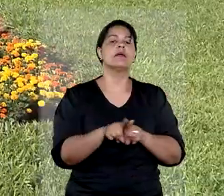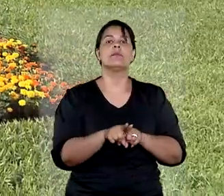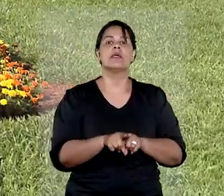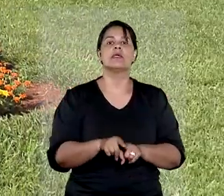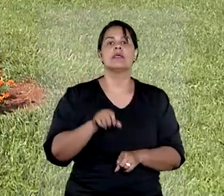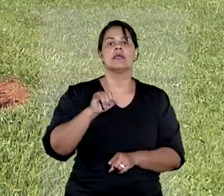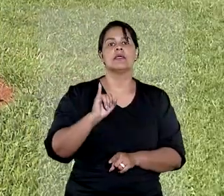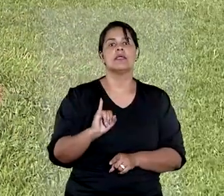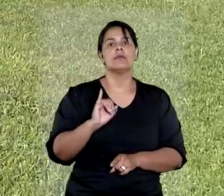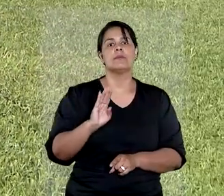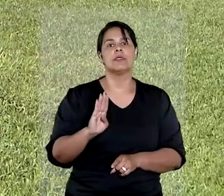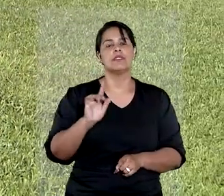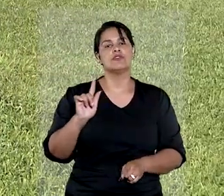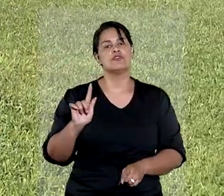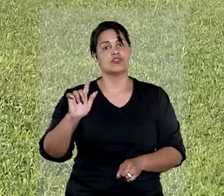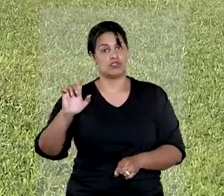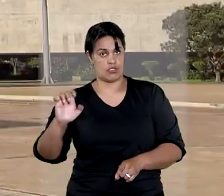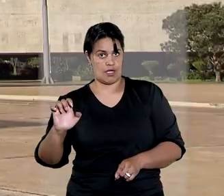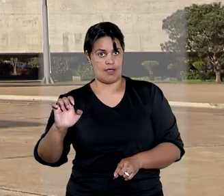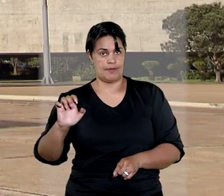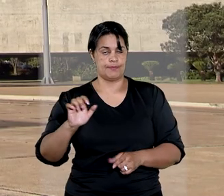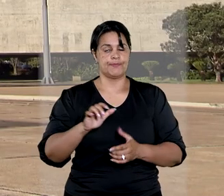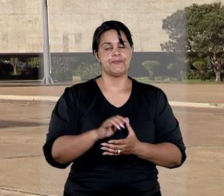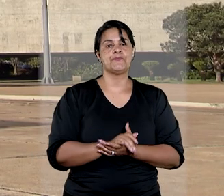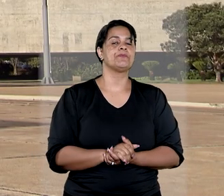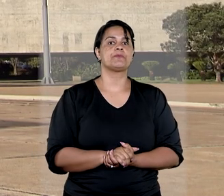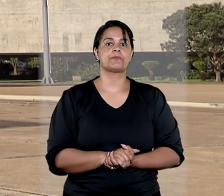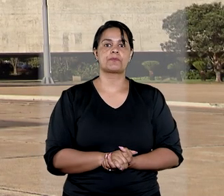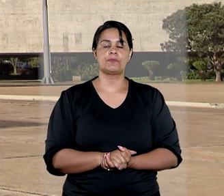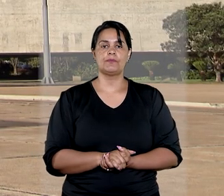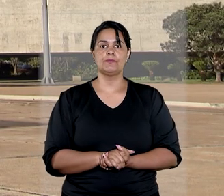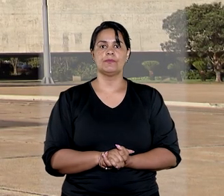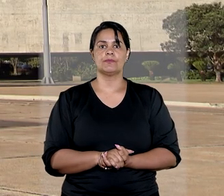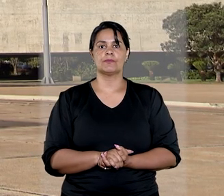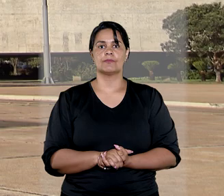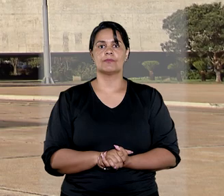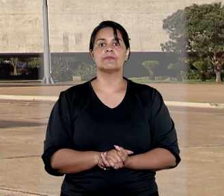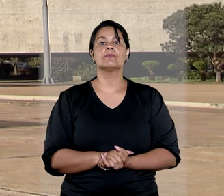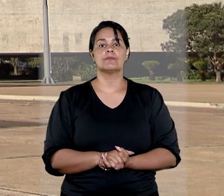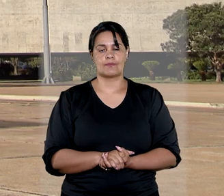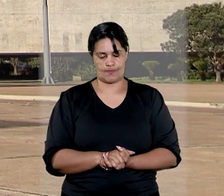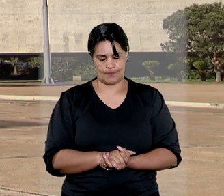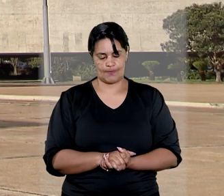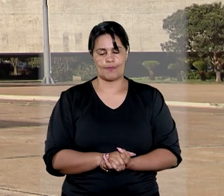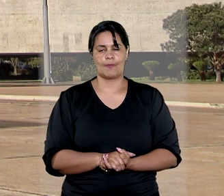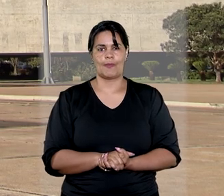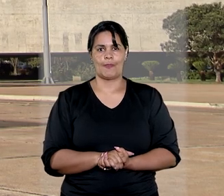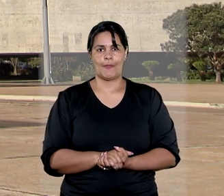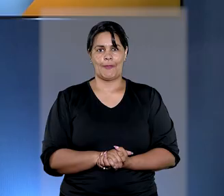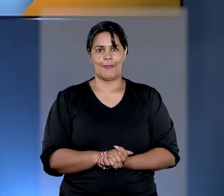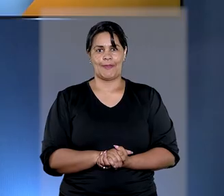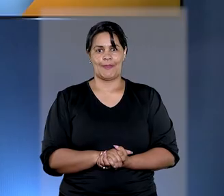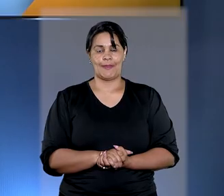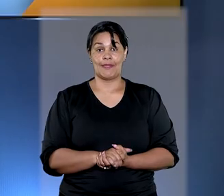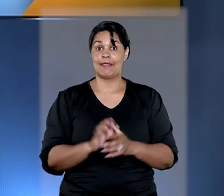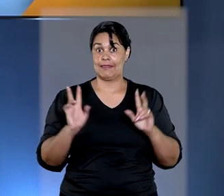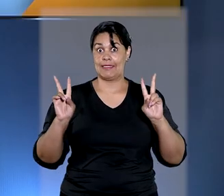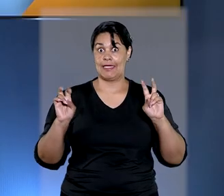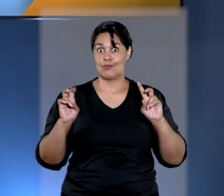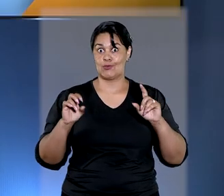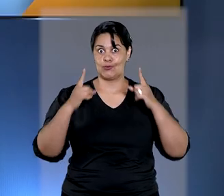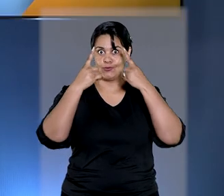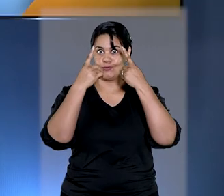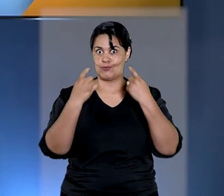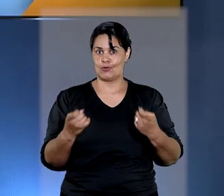e Biocombustíveis, a ANP, e o Instituto Brasileiro de Geografia e Estatística, o IBGE. O caso de